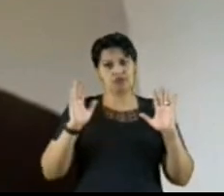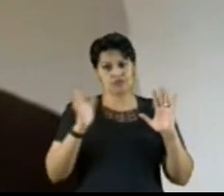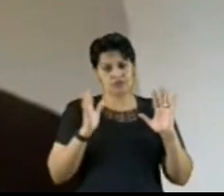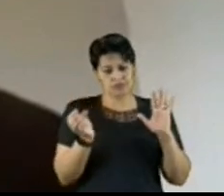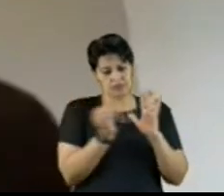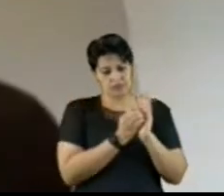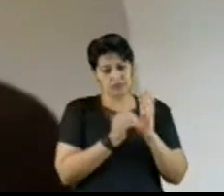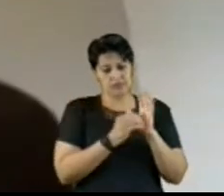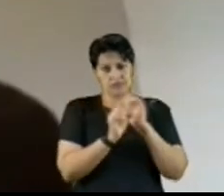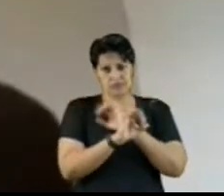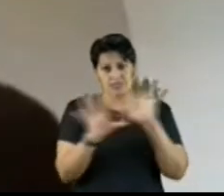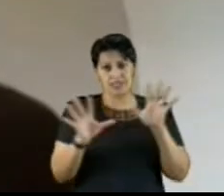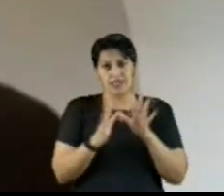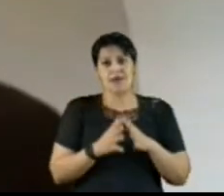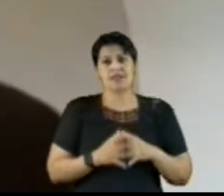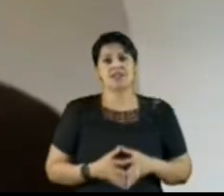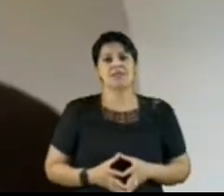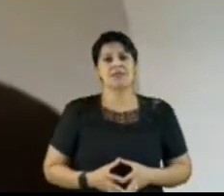presidente,